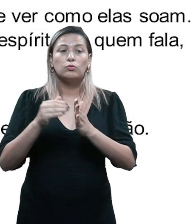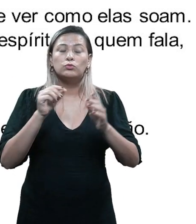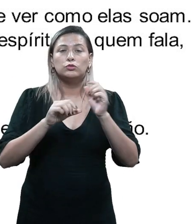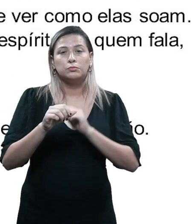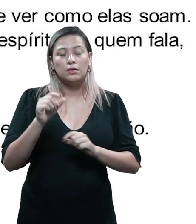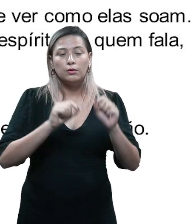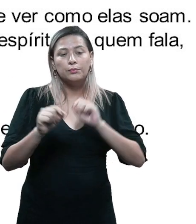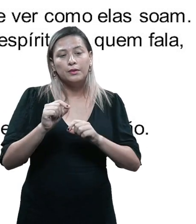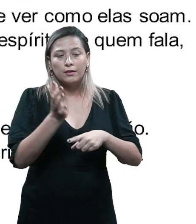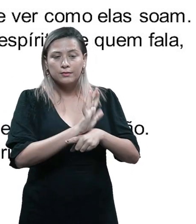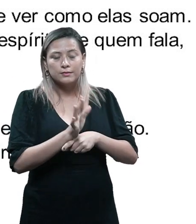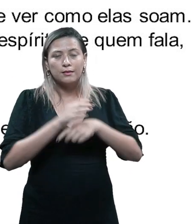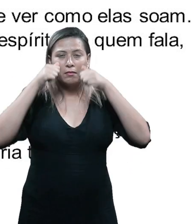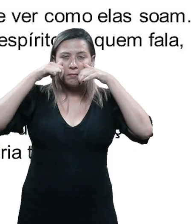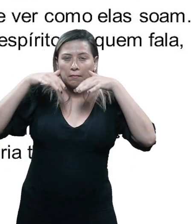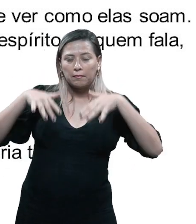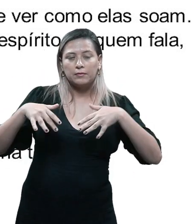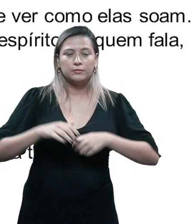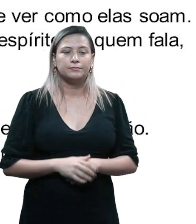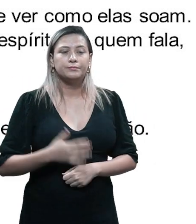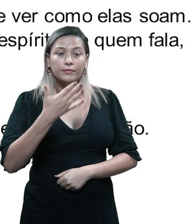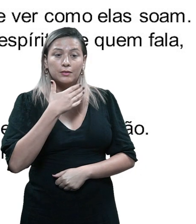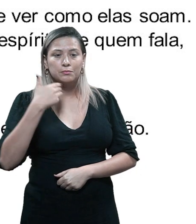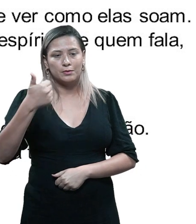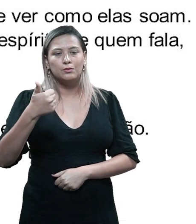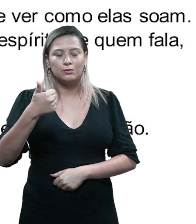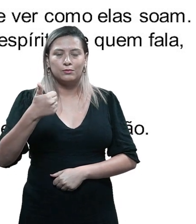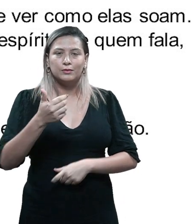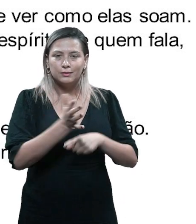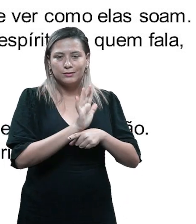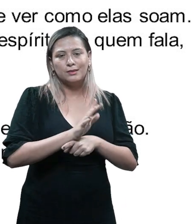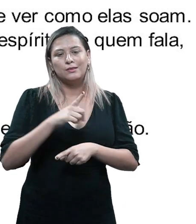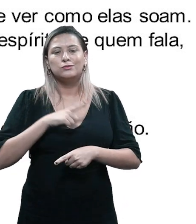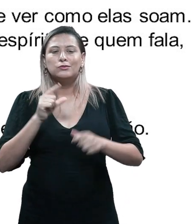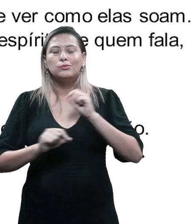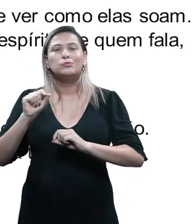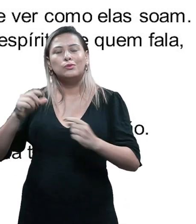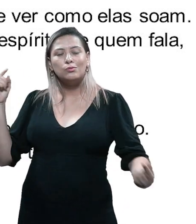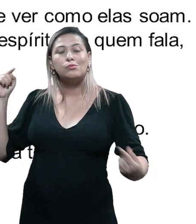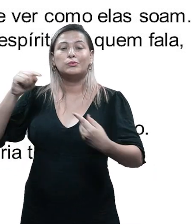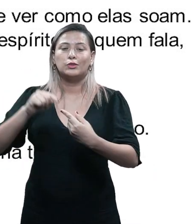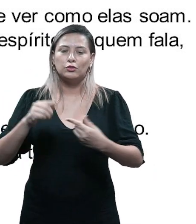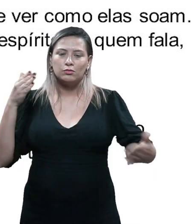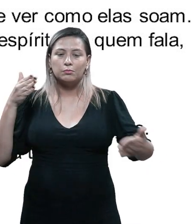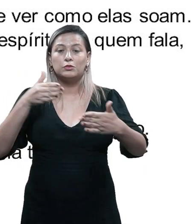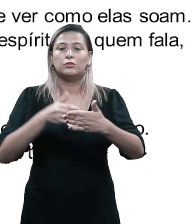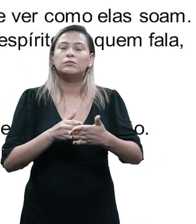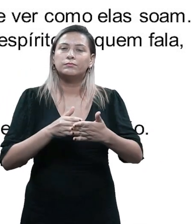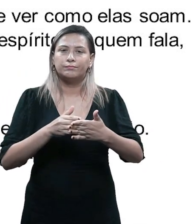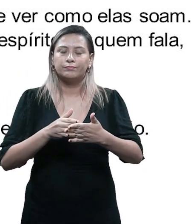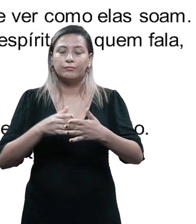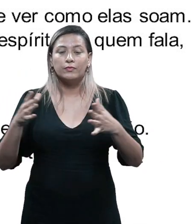Vamos para a última ferramenta que são as cenas dramáticas. As melhores cenas têm um objetivo,